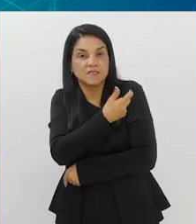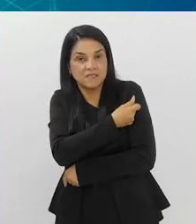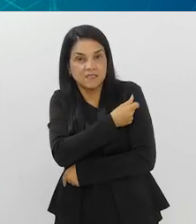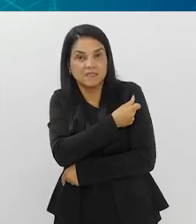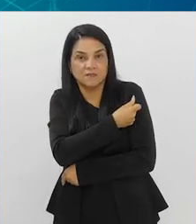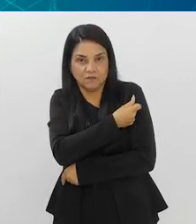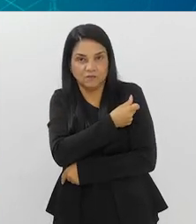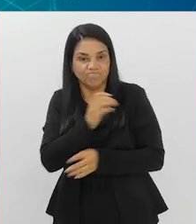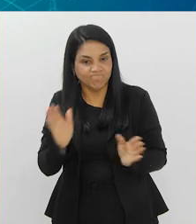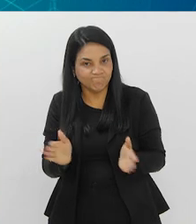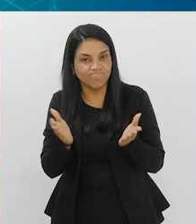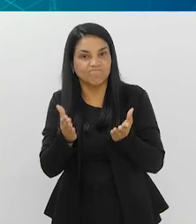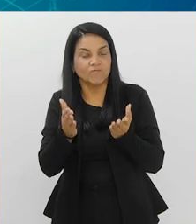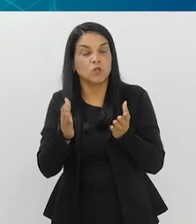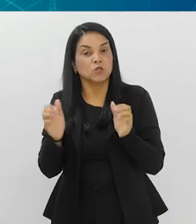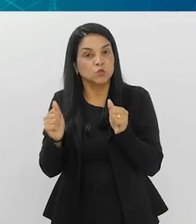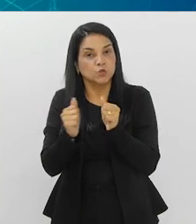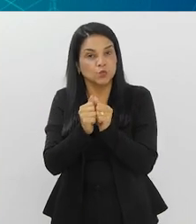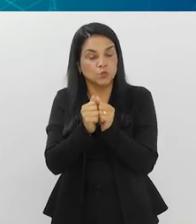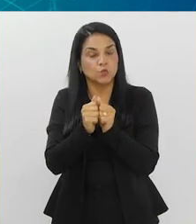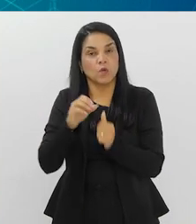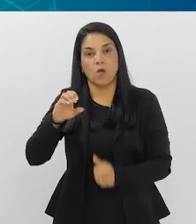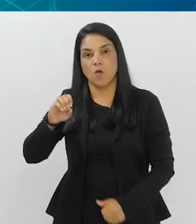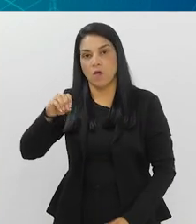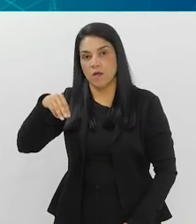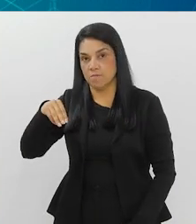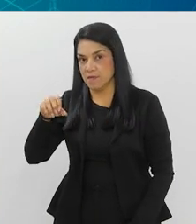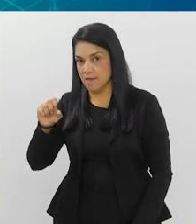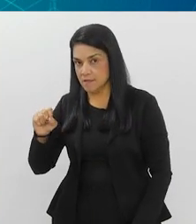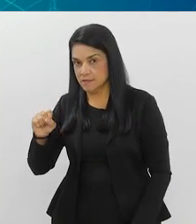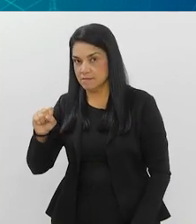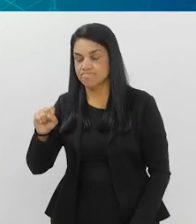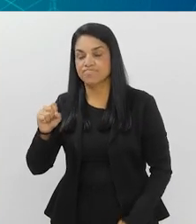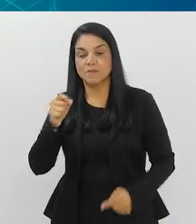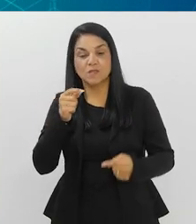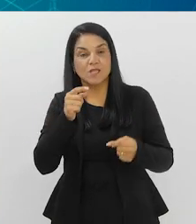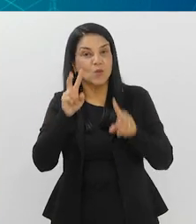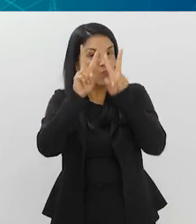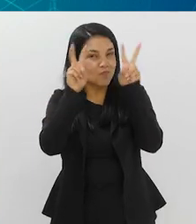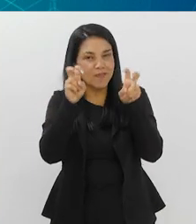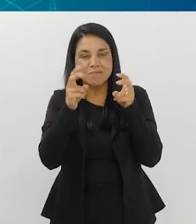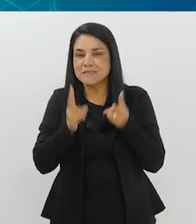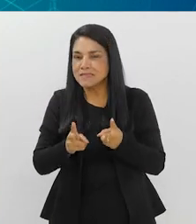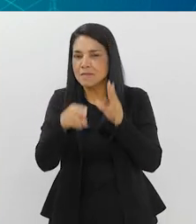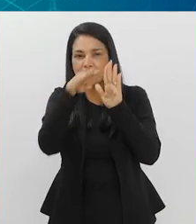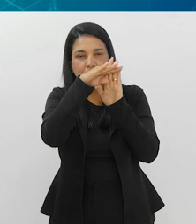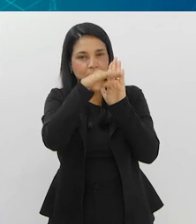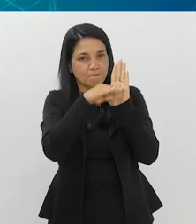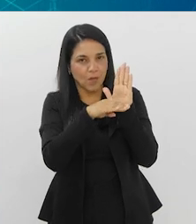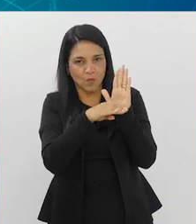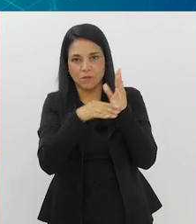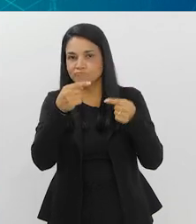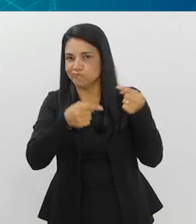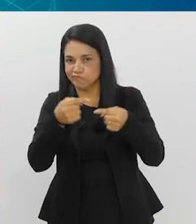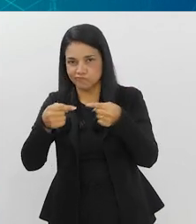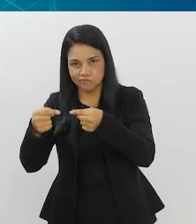vacinal, inclusive junto à organização de auto-saúde. É um assunto que não sai da pauta.